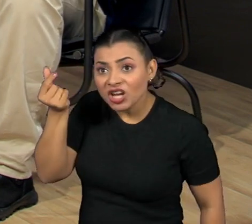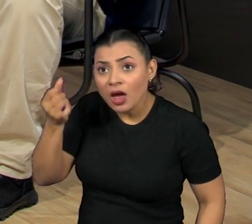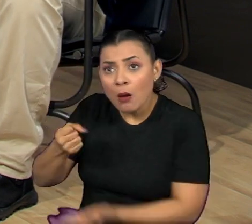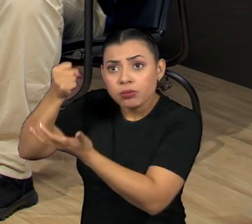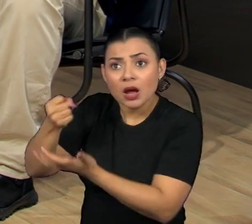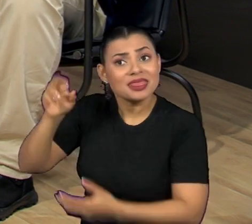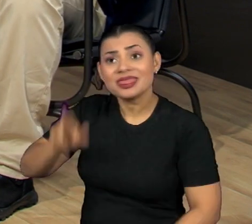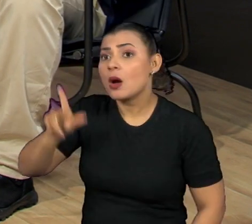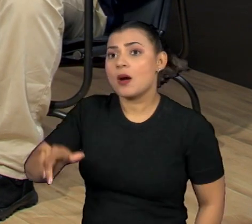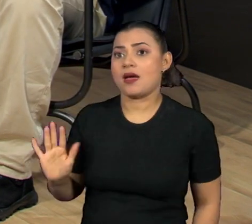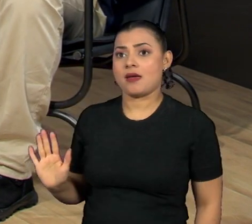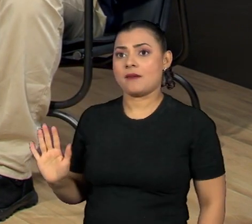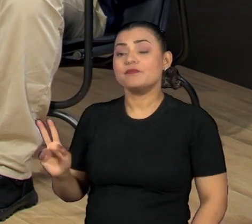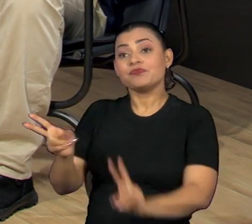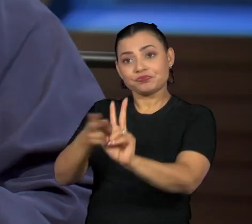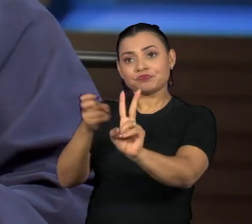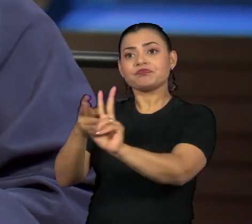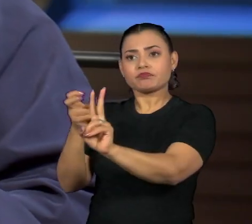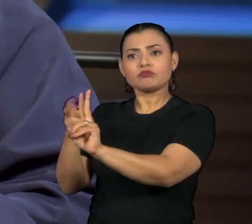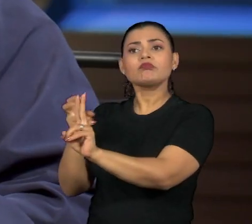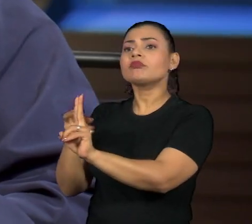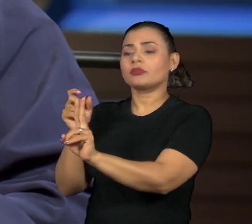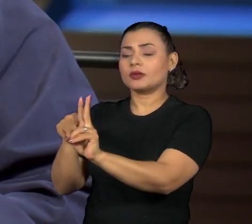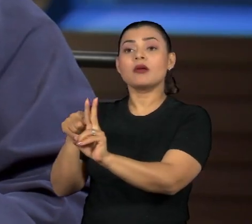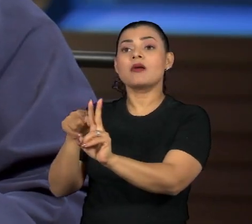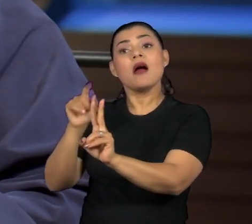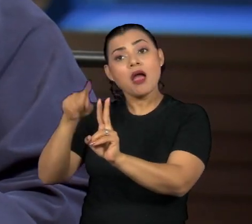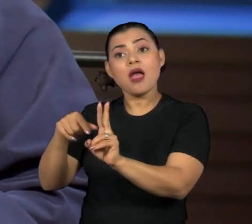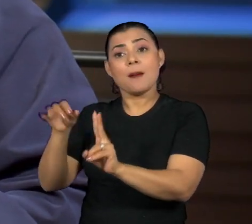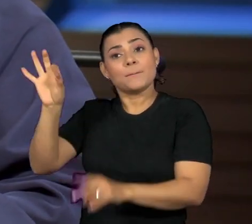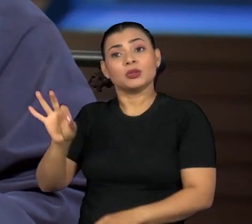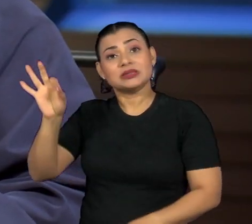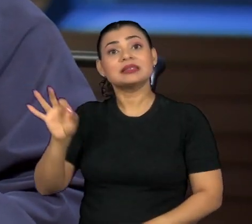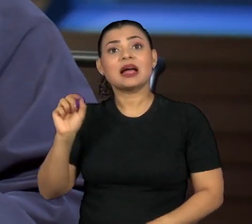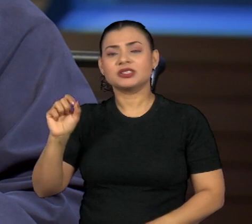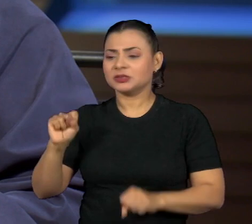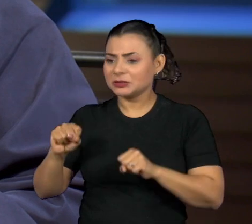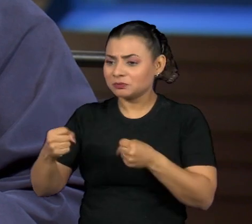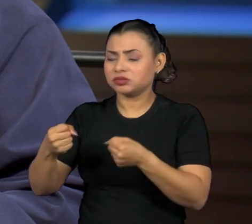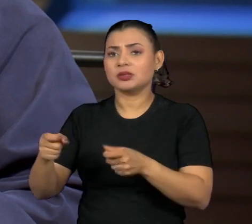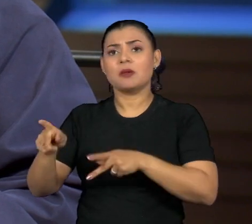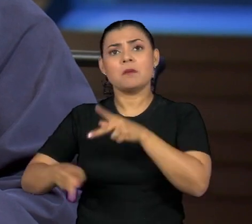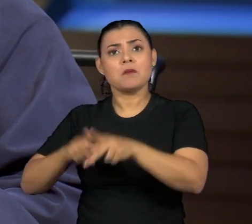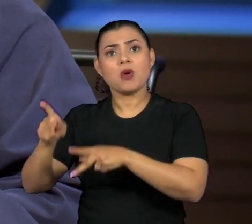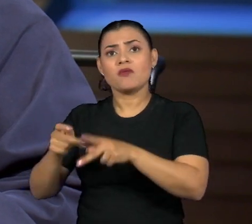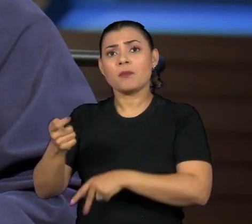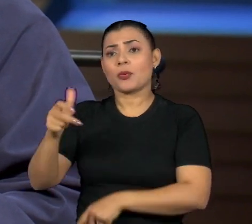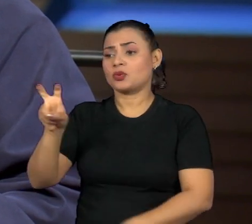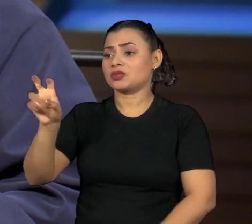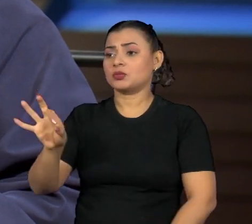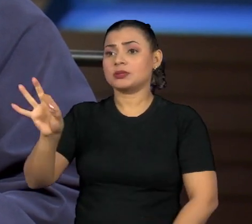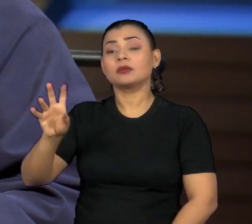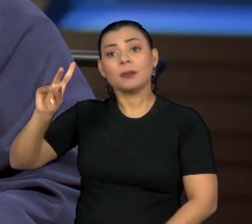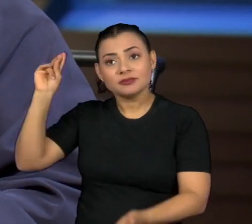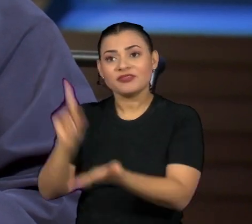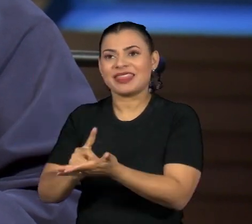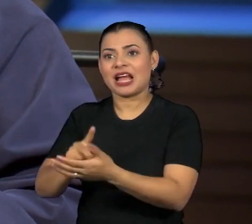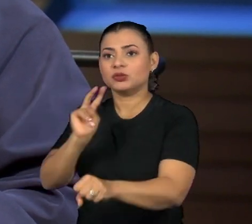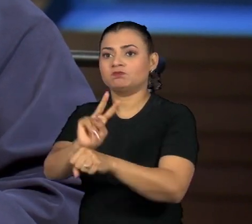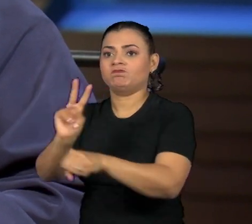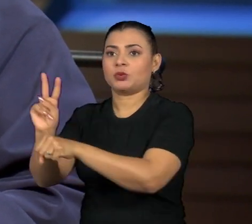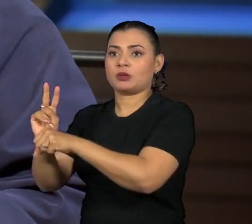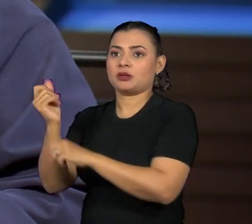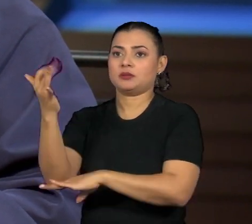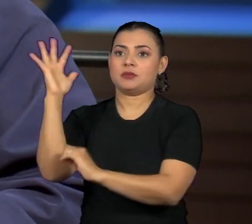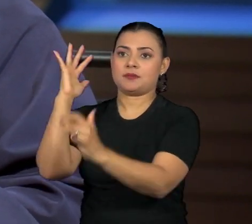Ela comentou que os indígenas são uma parcela pequena da população e, no entanto, são os que protegem de fato o